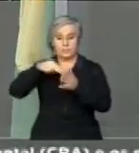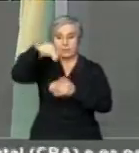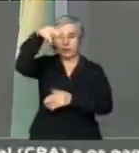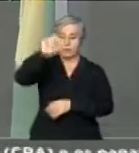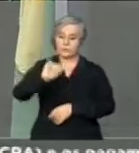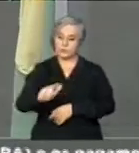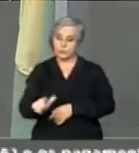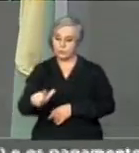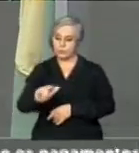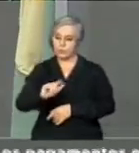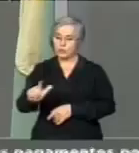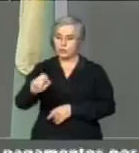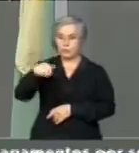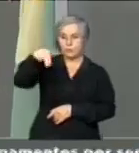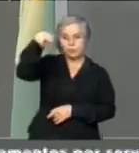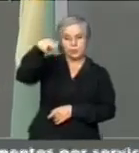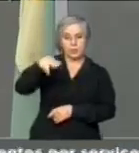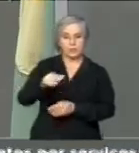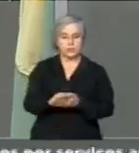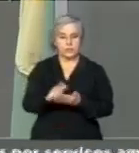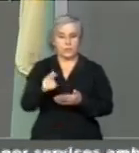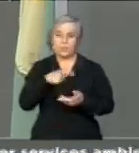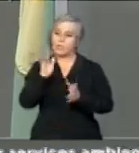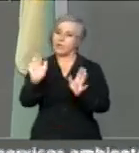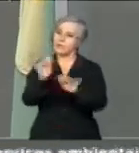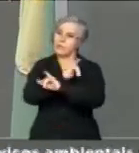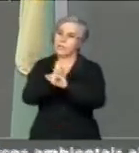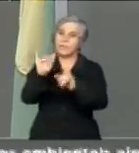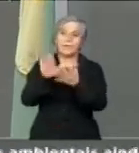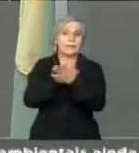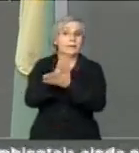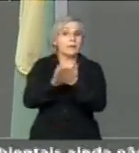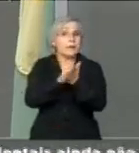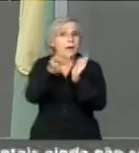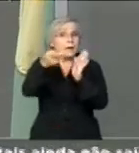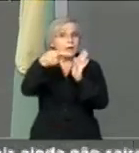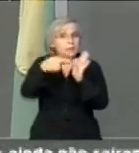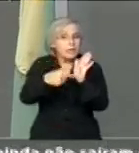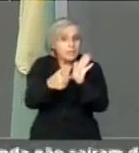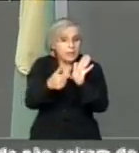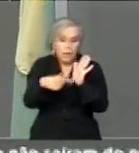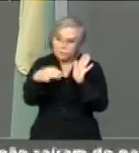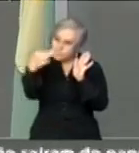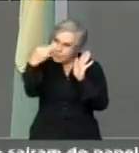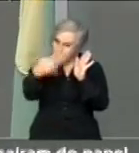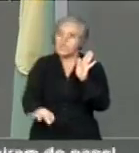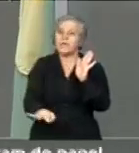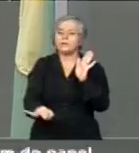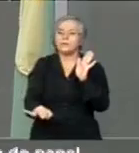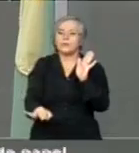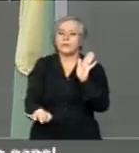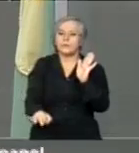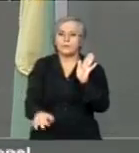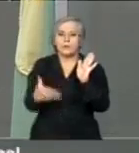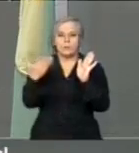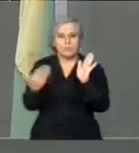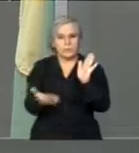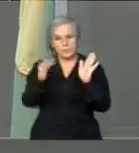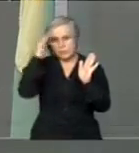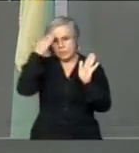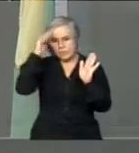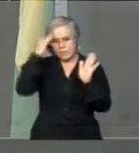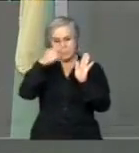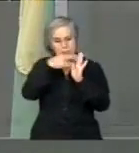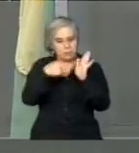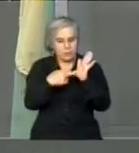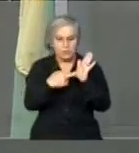Eu alertei e avisei. Não se trata de nada errado, está correta a consideração do